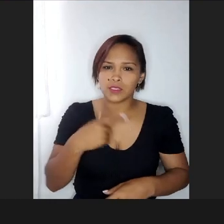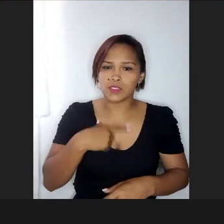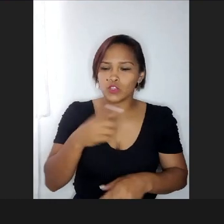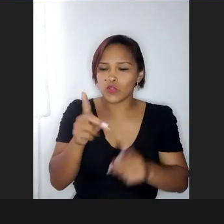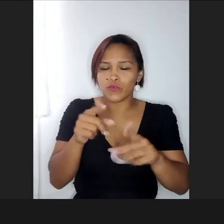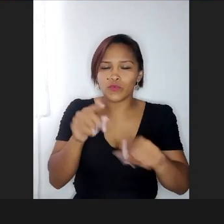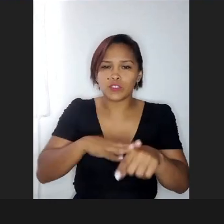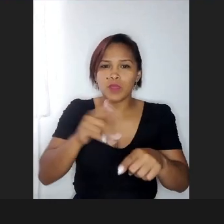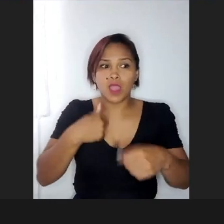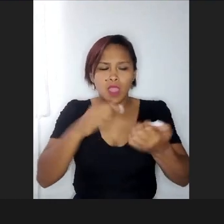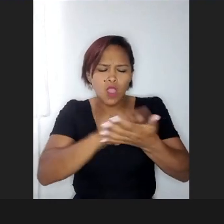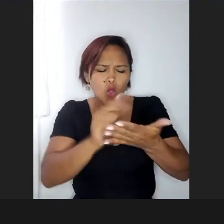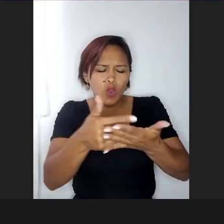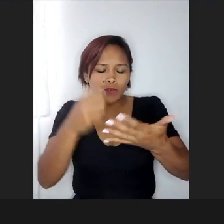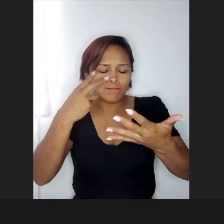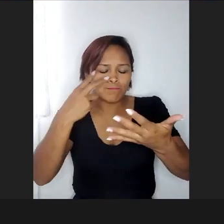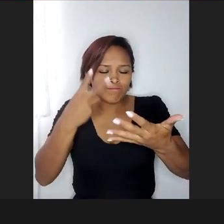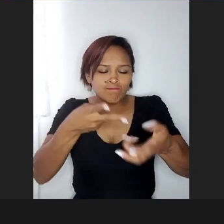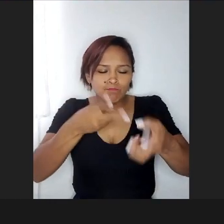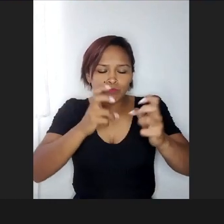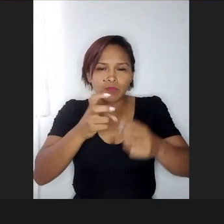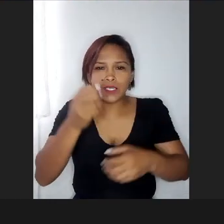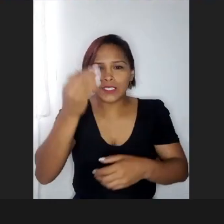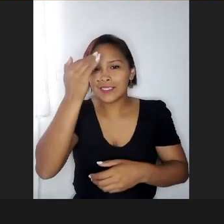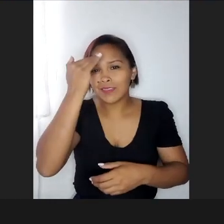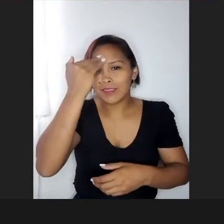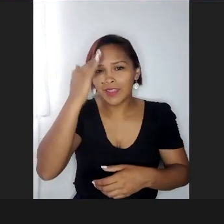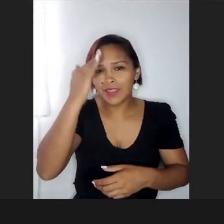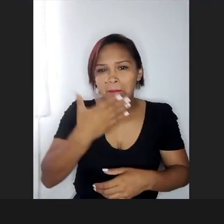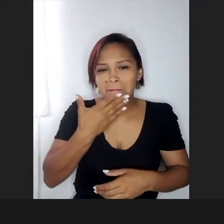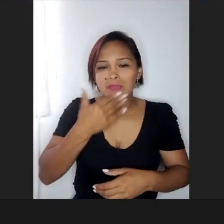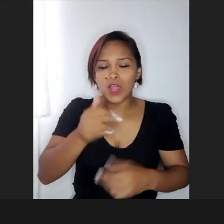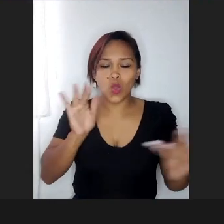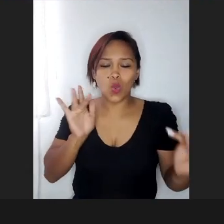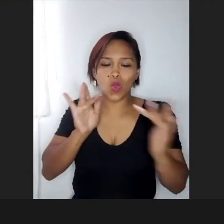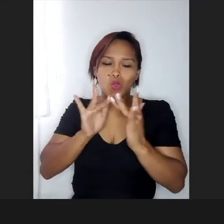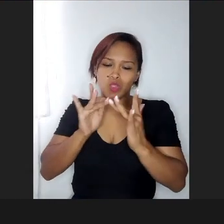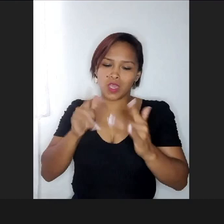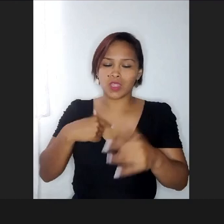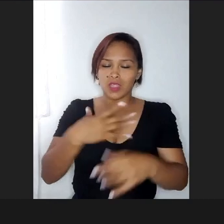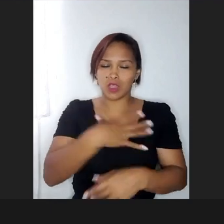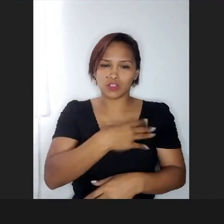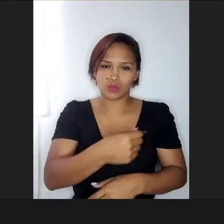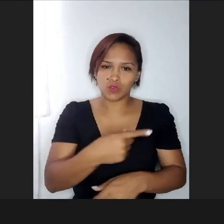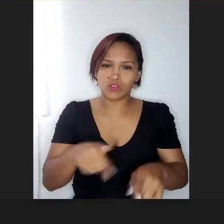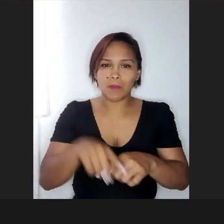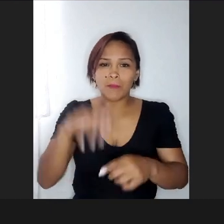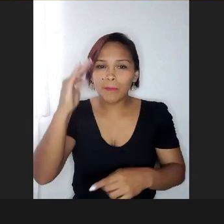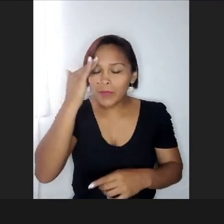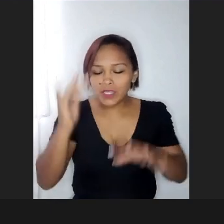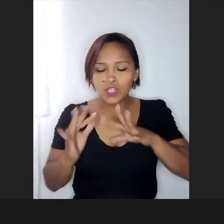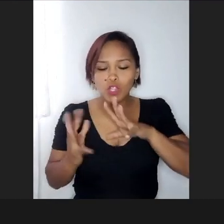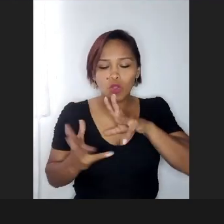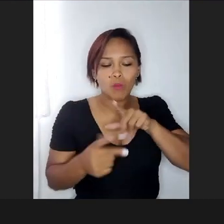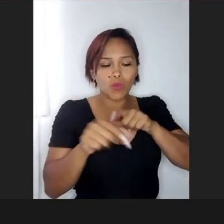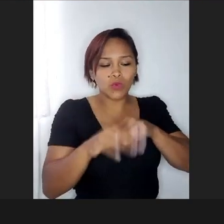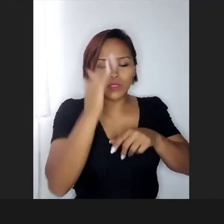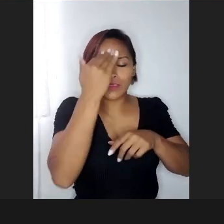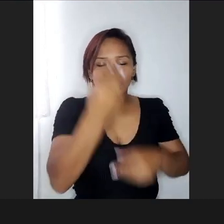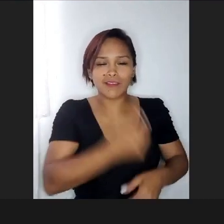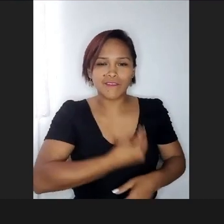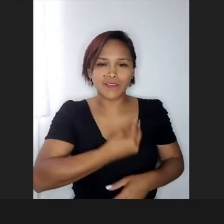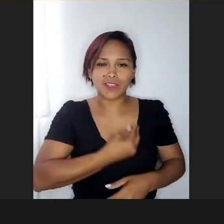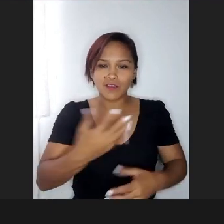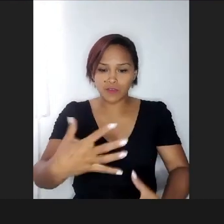abriu muito, assim, para eu me conectar mais com os meus filhos, para entendê-los mais, assim, foi muito